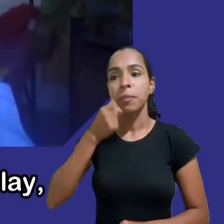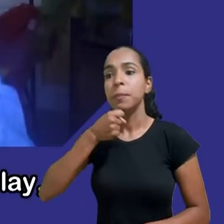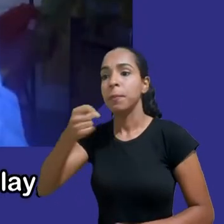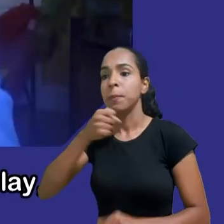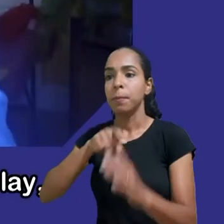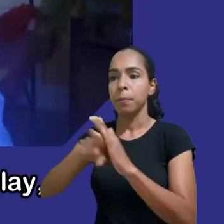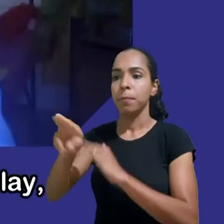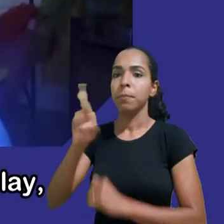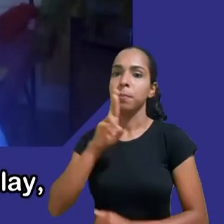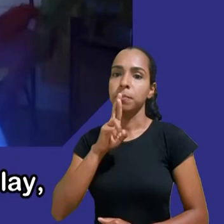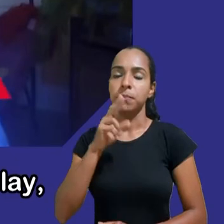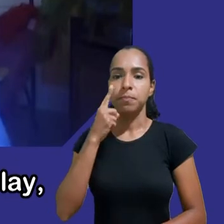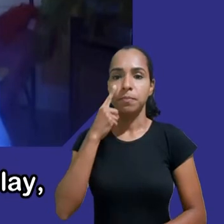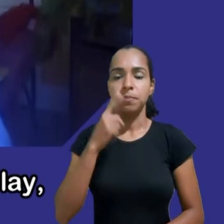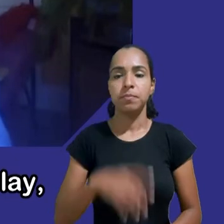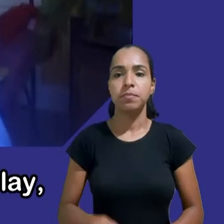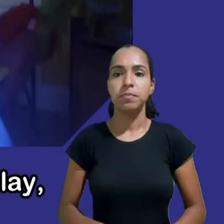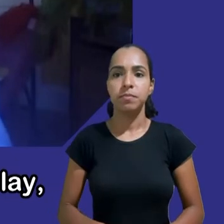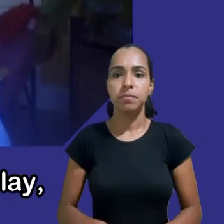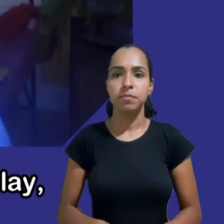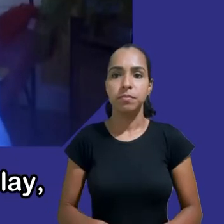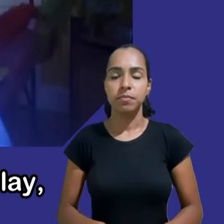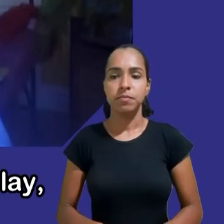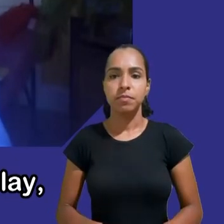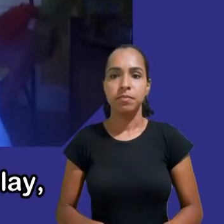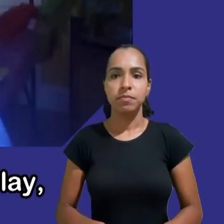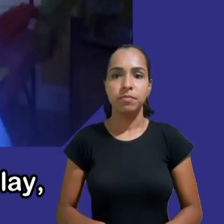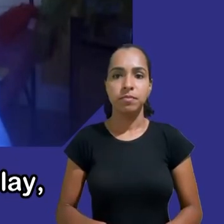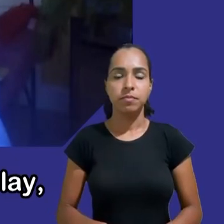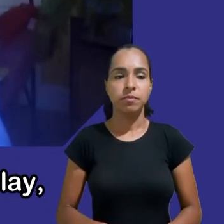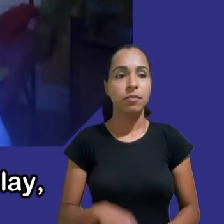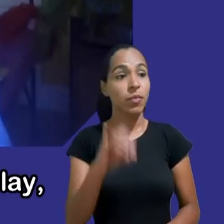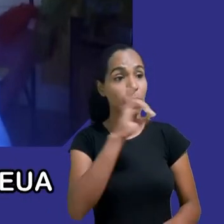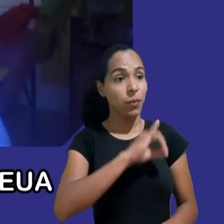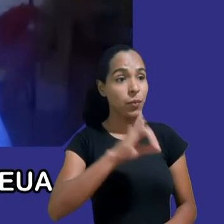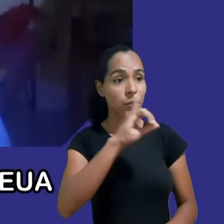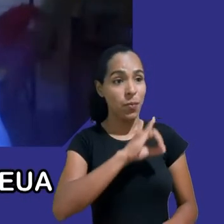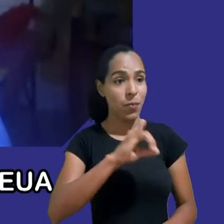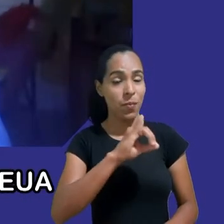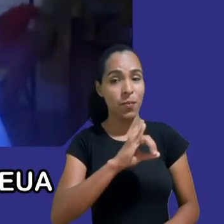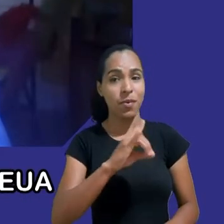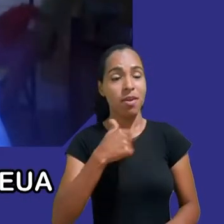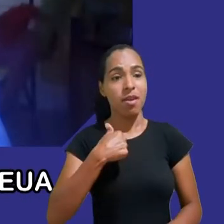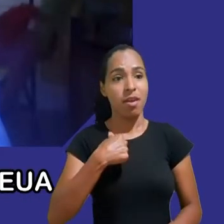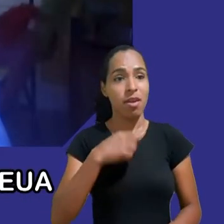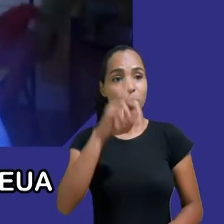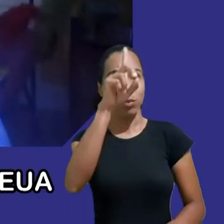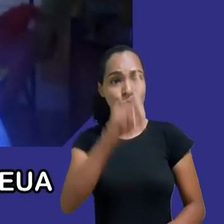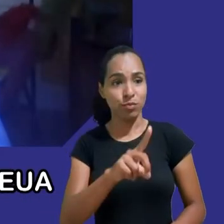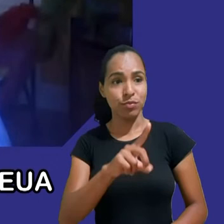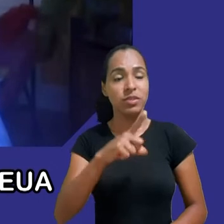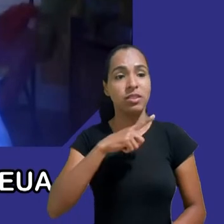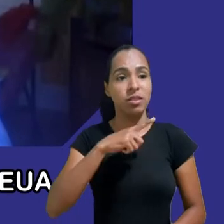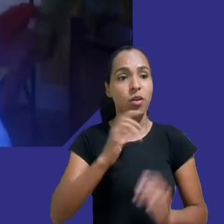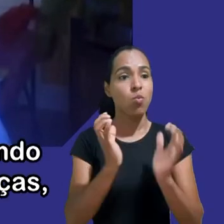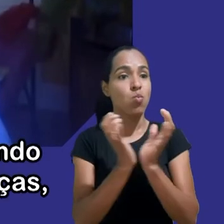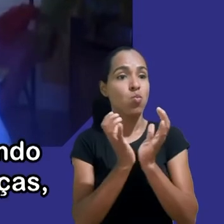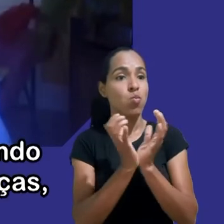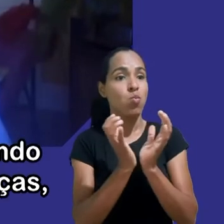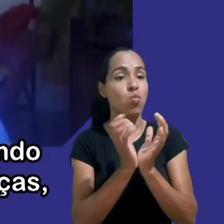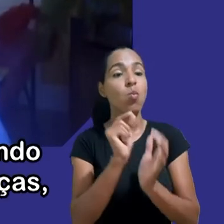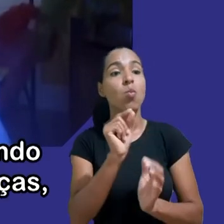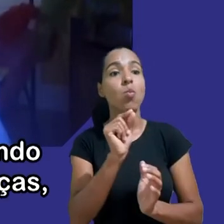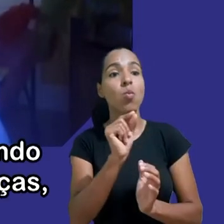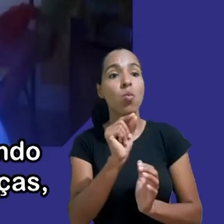Hi my name is Josh Gollin I am executive director of Fair Play a US-based advocacy organization that